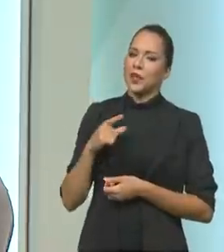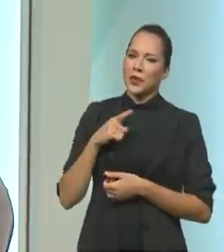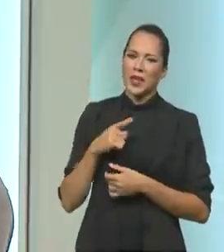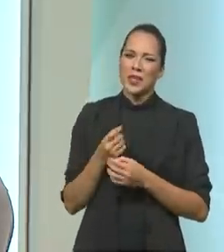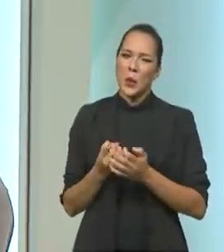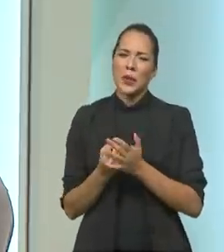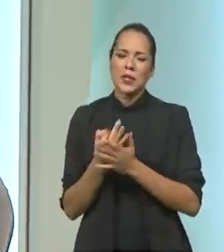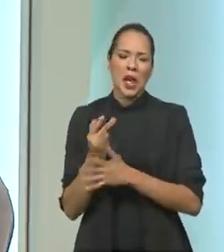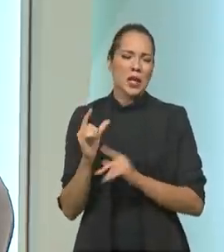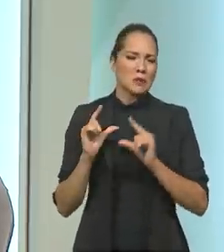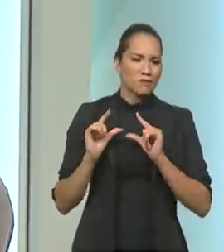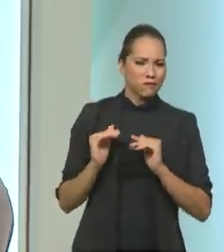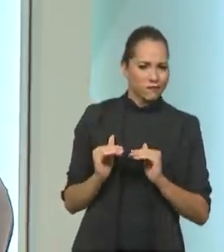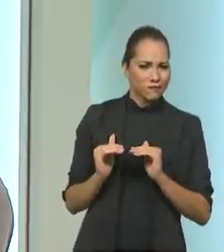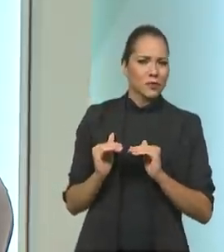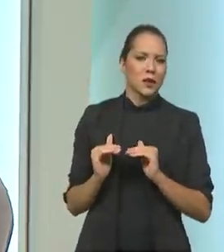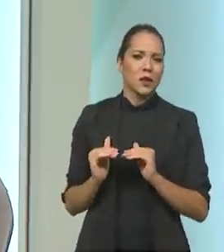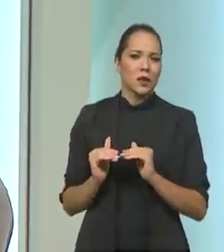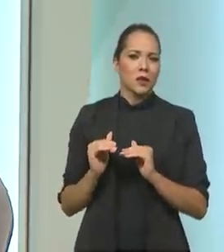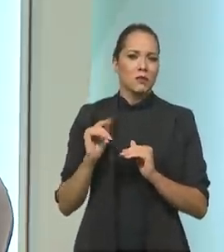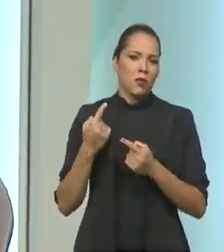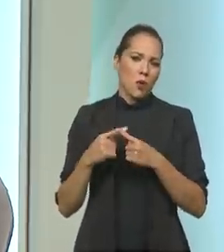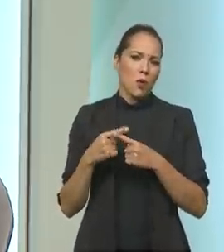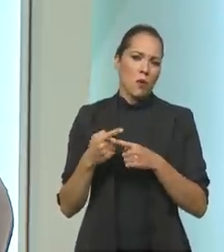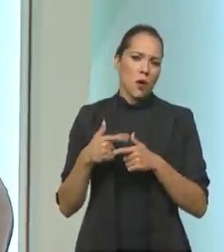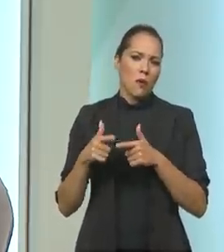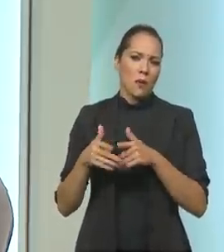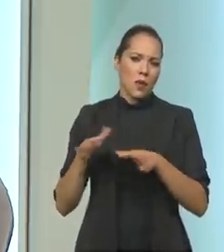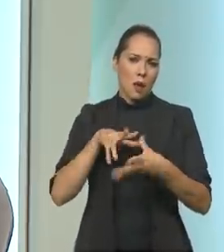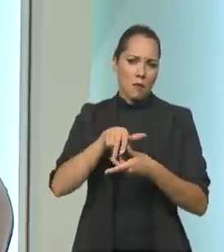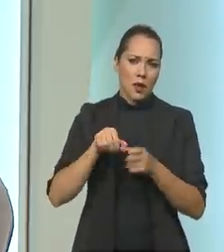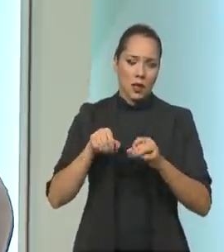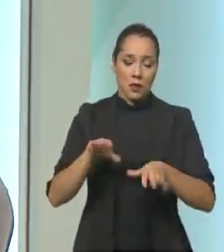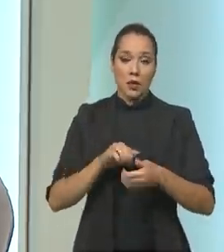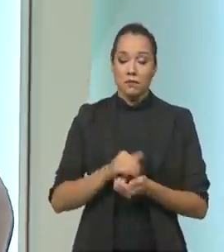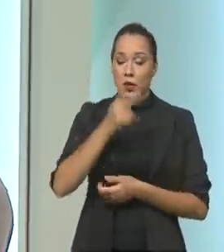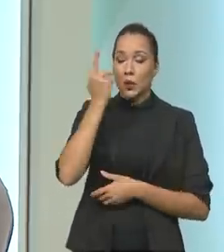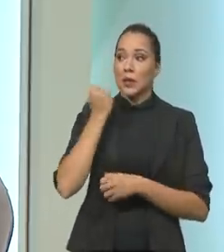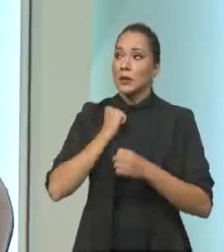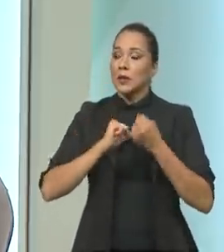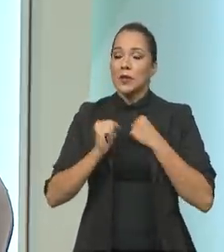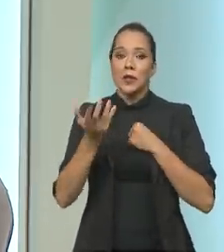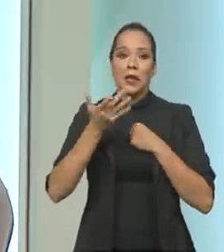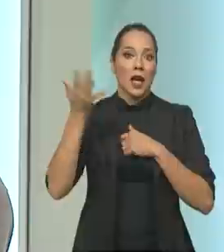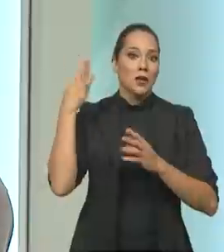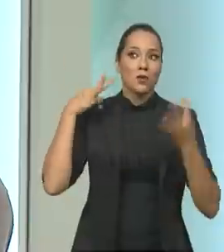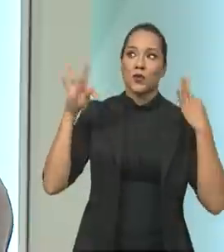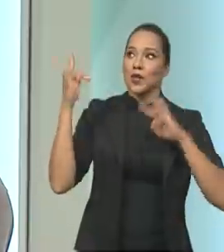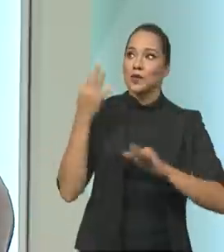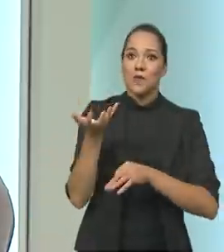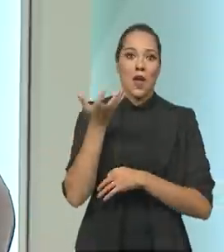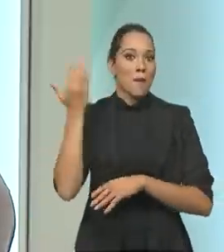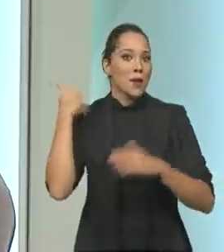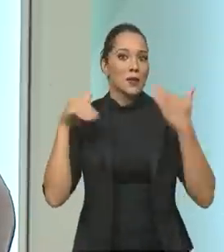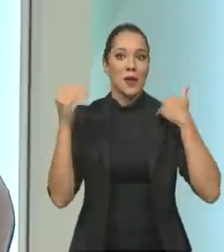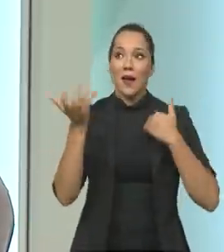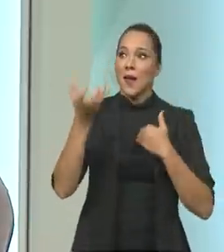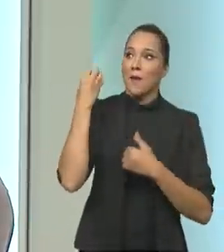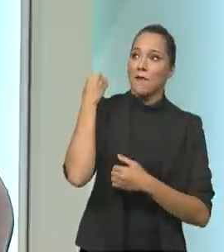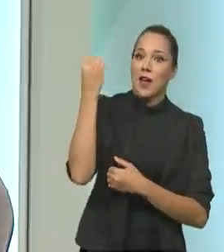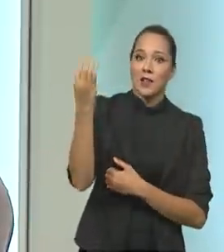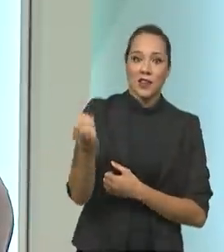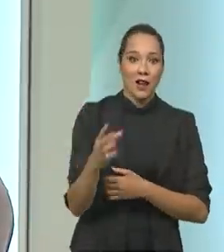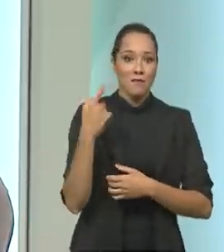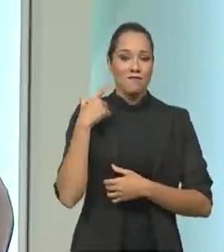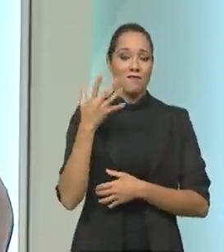reprimida por causa da pandemia. O pessoal está sedento por turismo, por viagem, por turismo